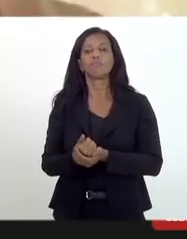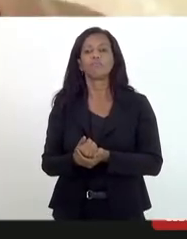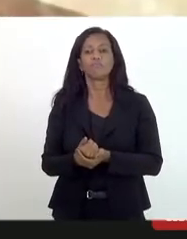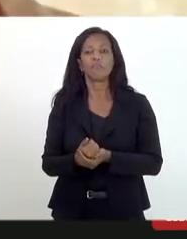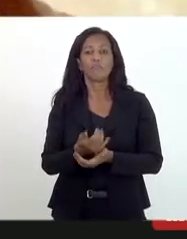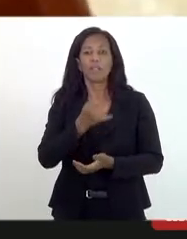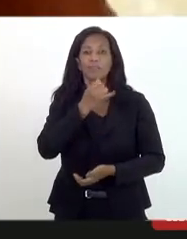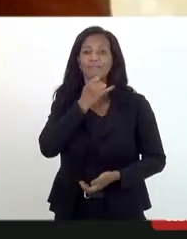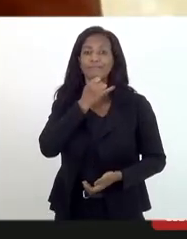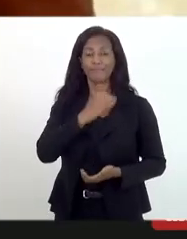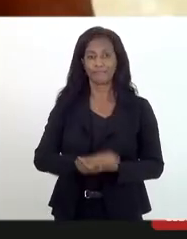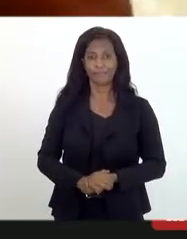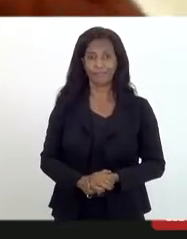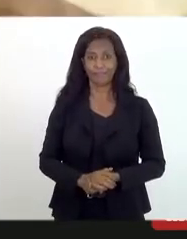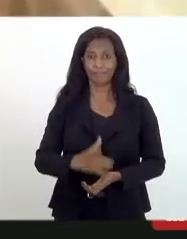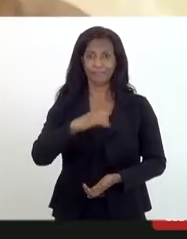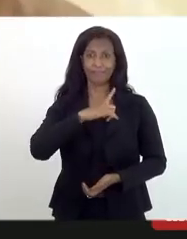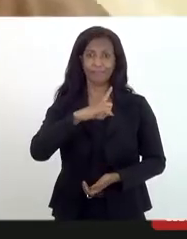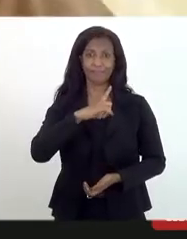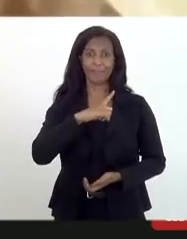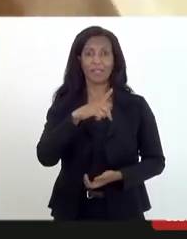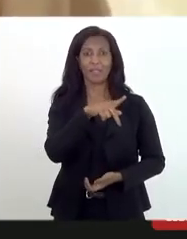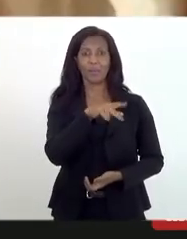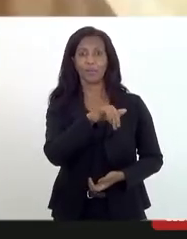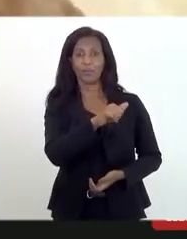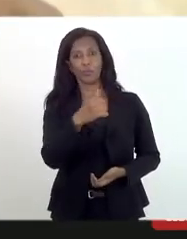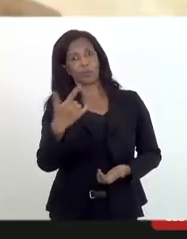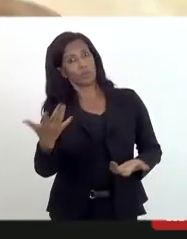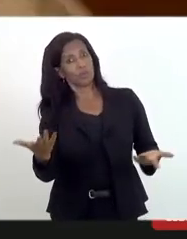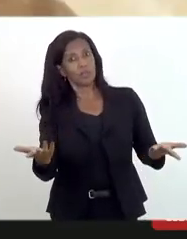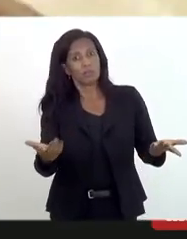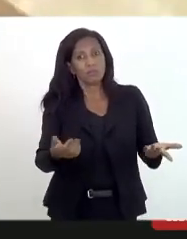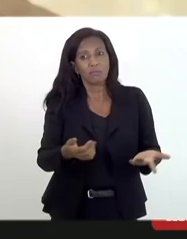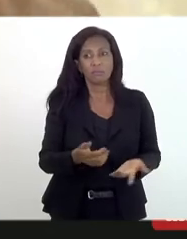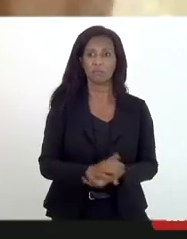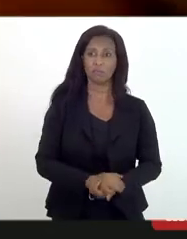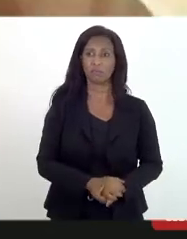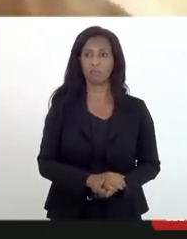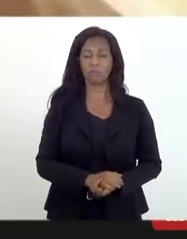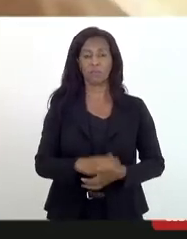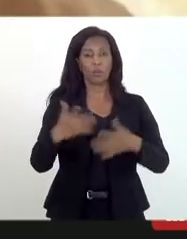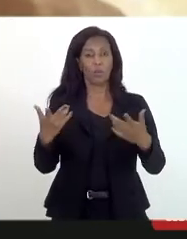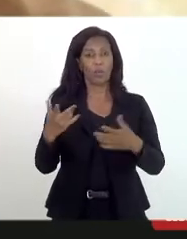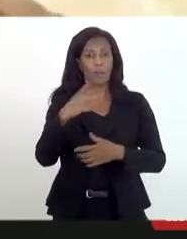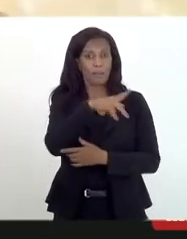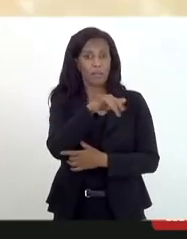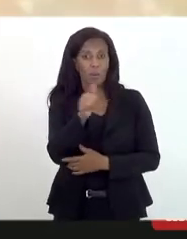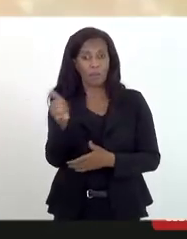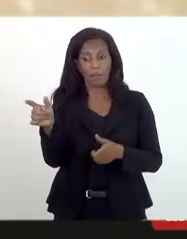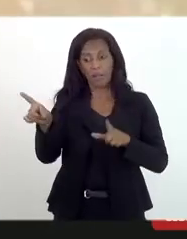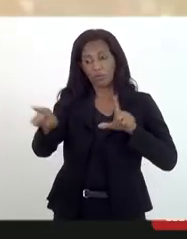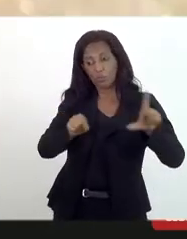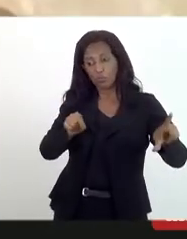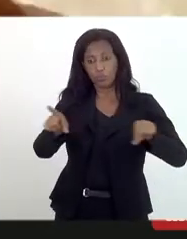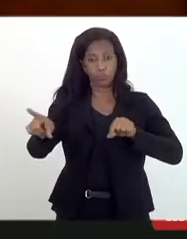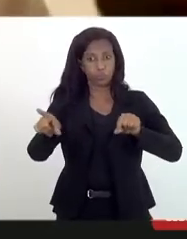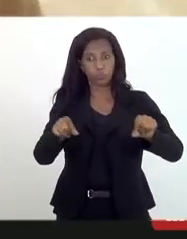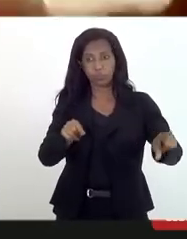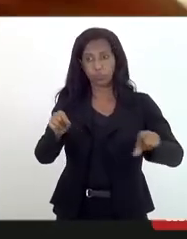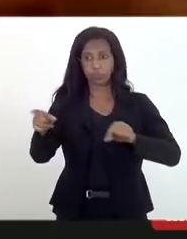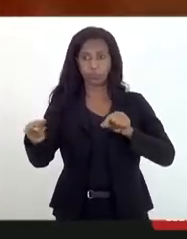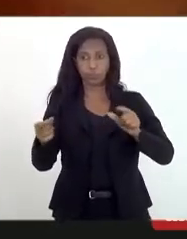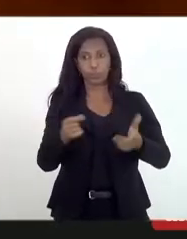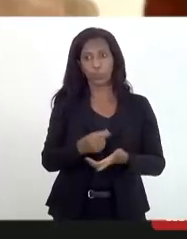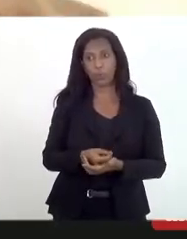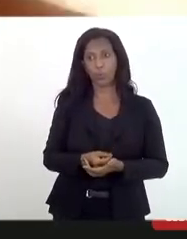em termos de punição, decepcionante. É, é, uma pena alternativa, é aquilo duro, o